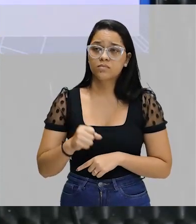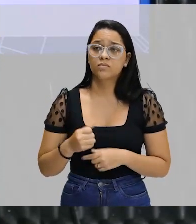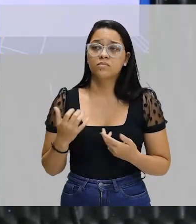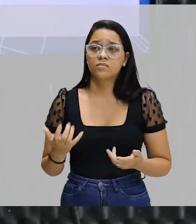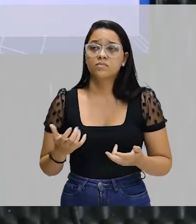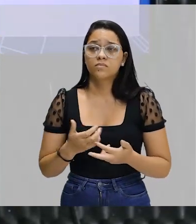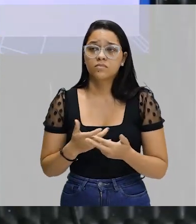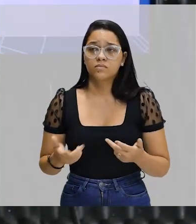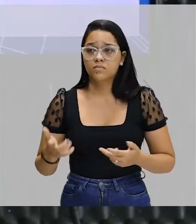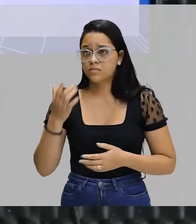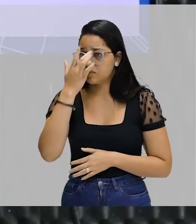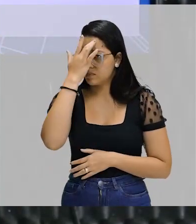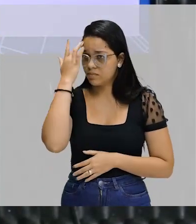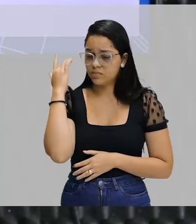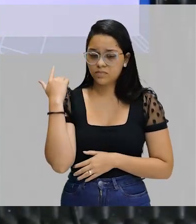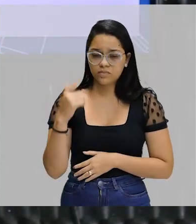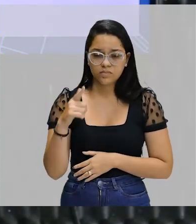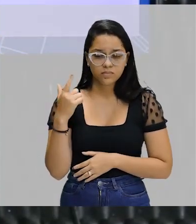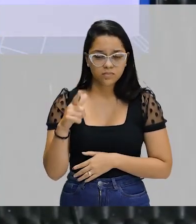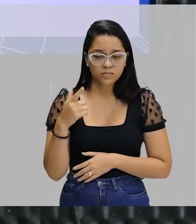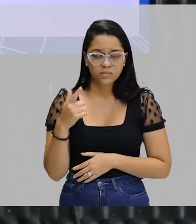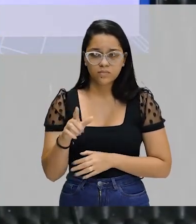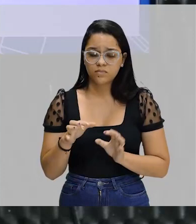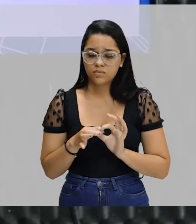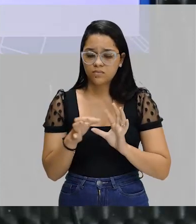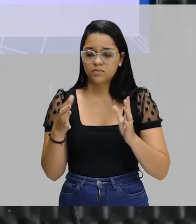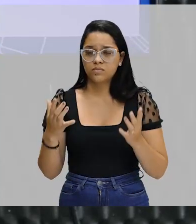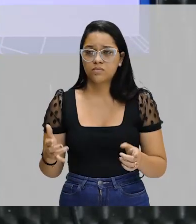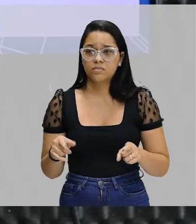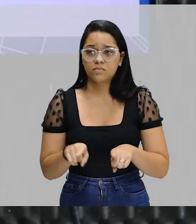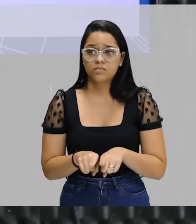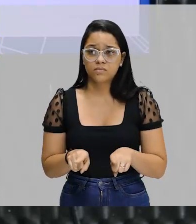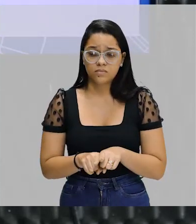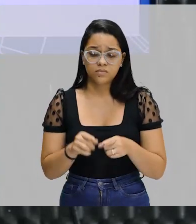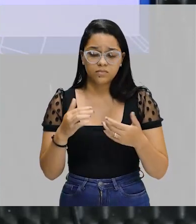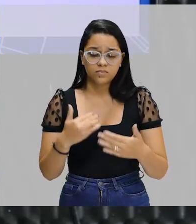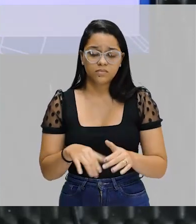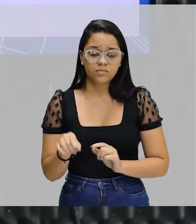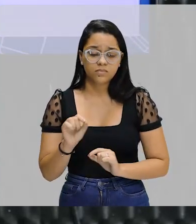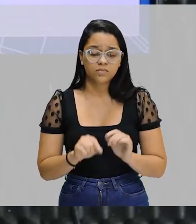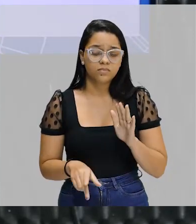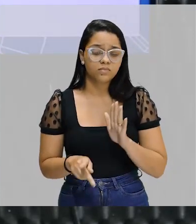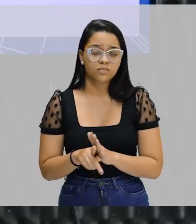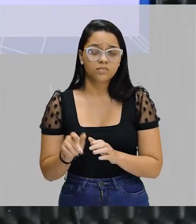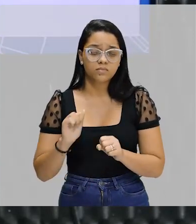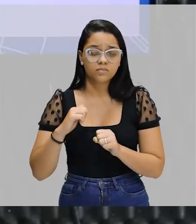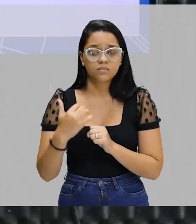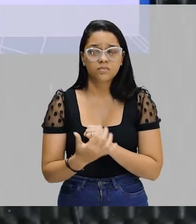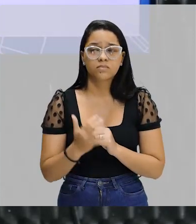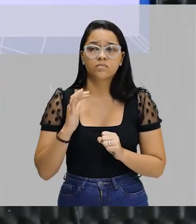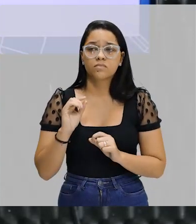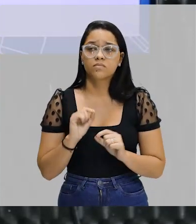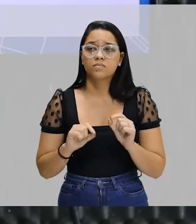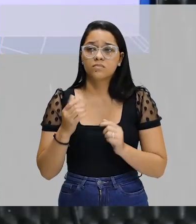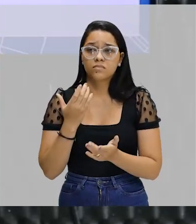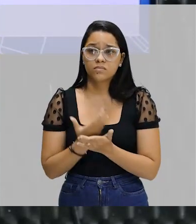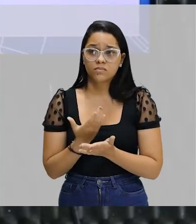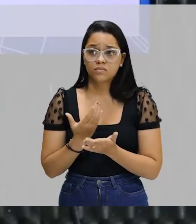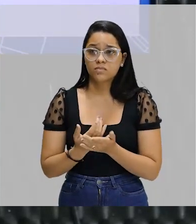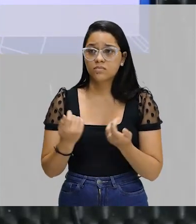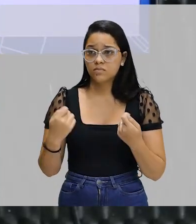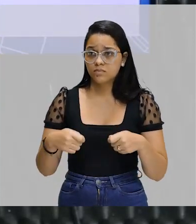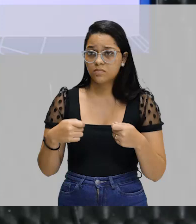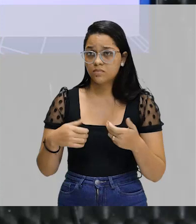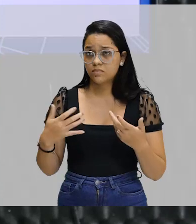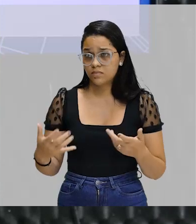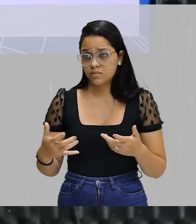muitas pessoas que não têm acesso à rede. A prova disso foi a pandemia, quando aulas precisaram